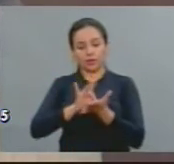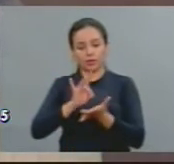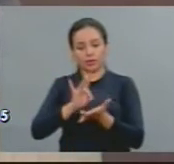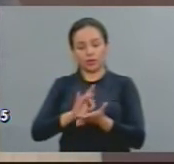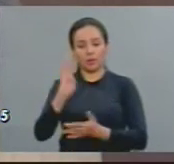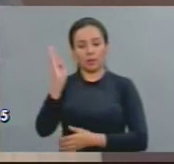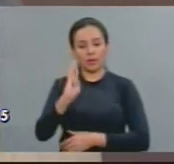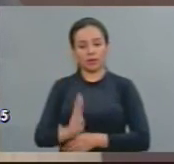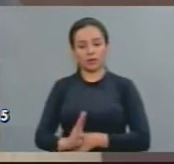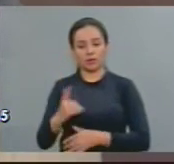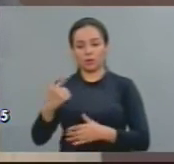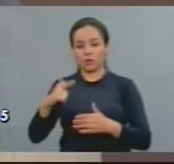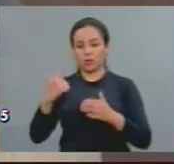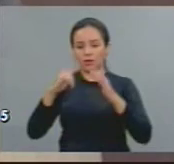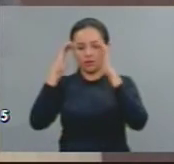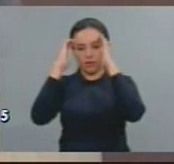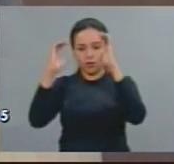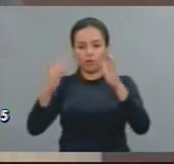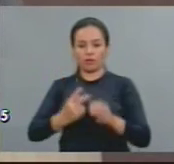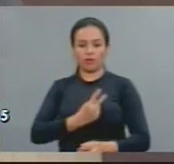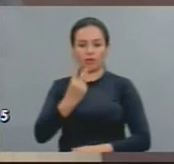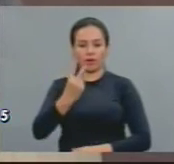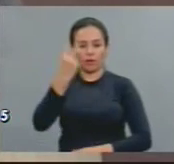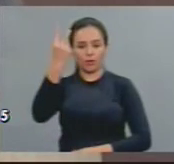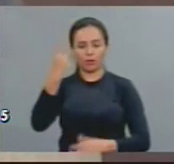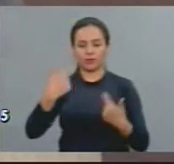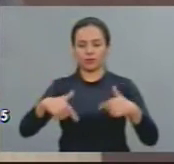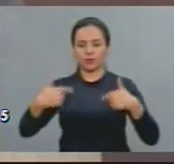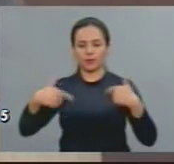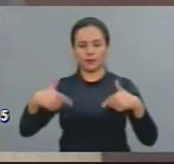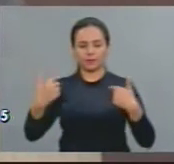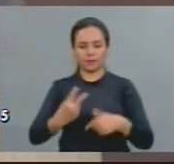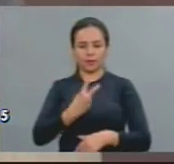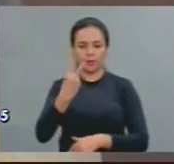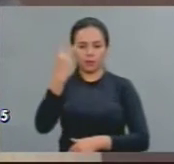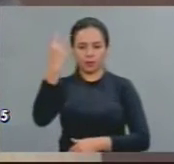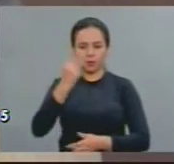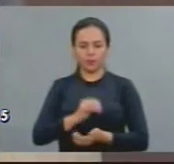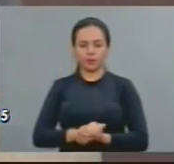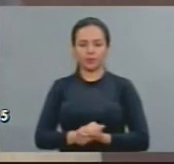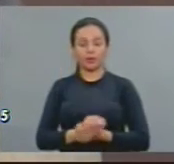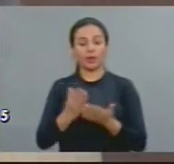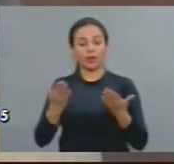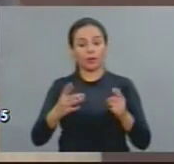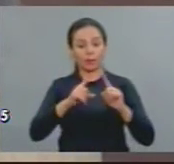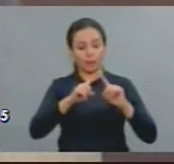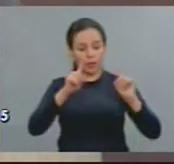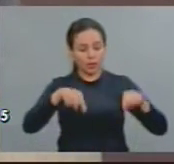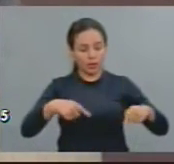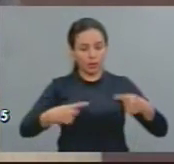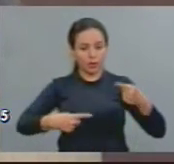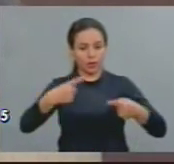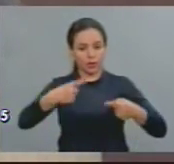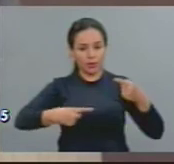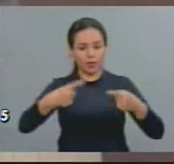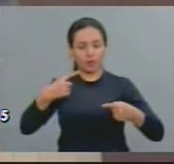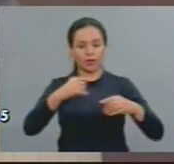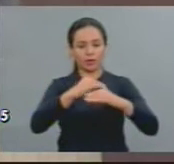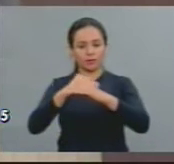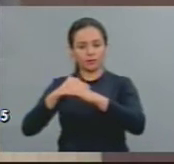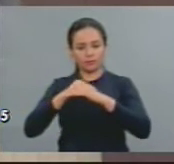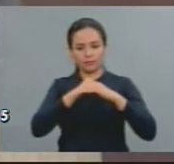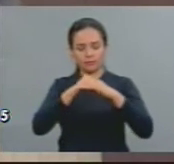o mantém, valorização dos professores e professoras, um projeto político-pedagógico democrático,